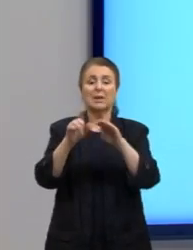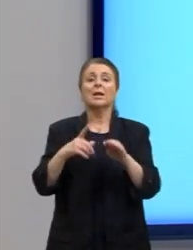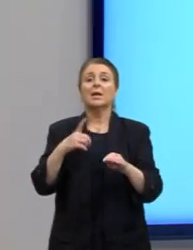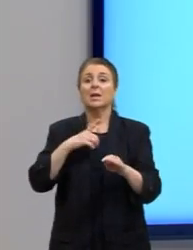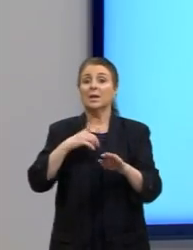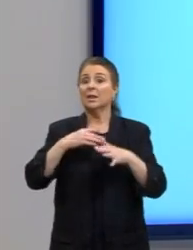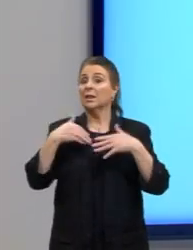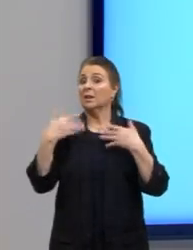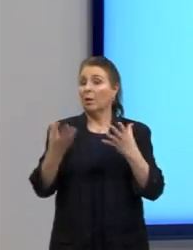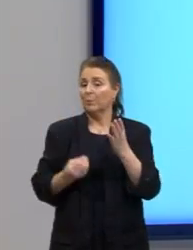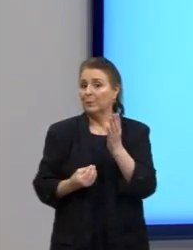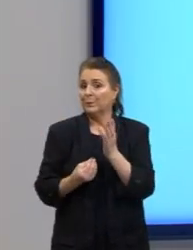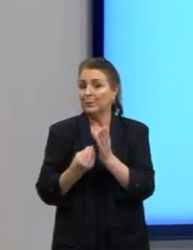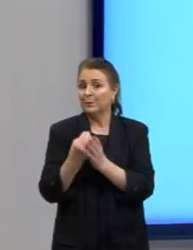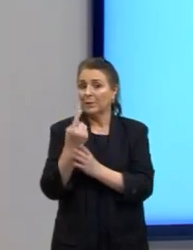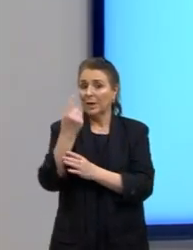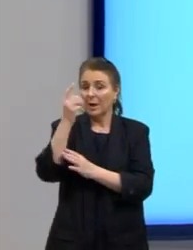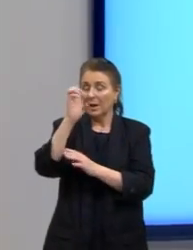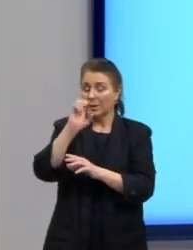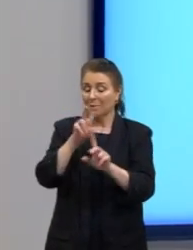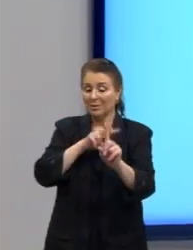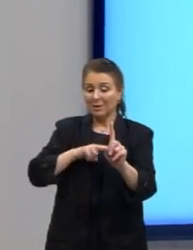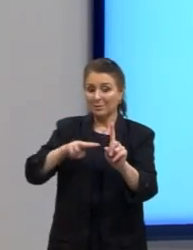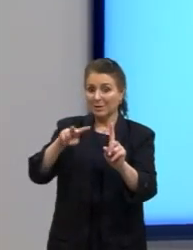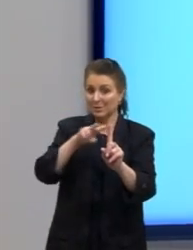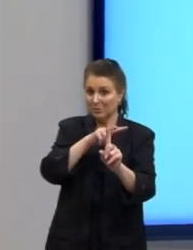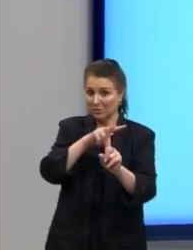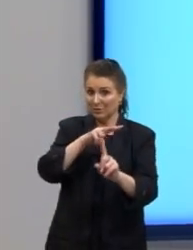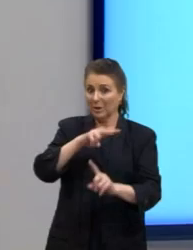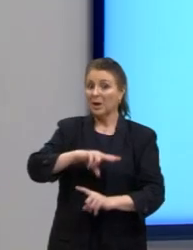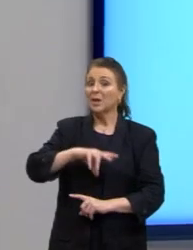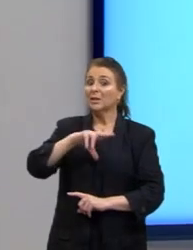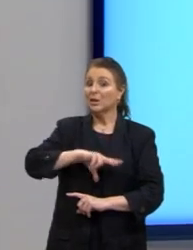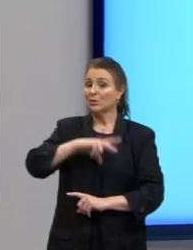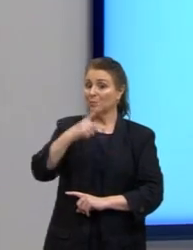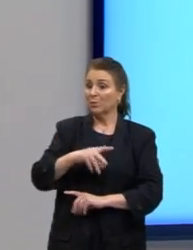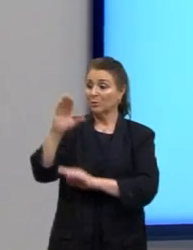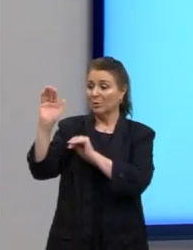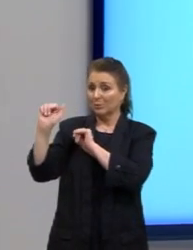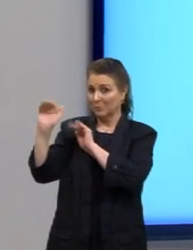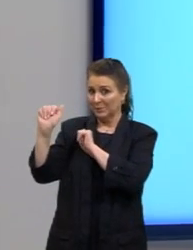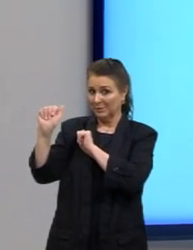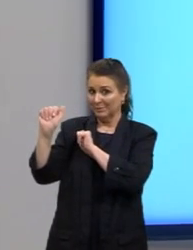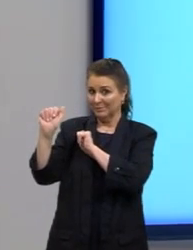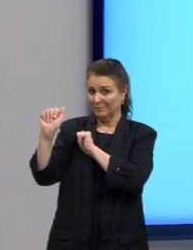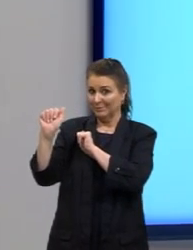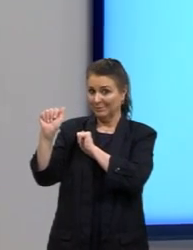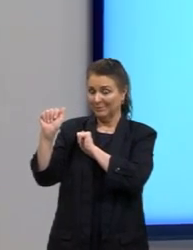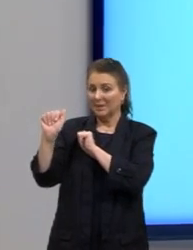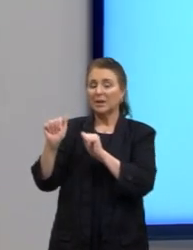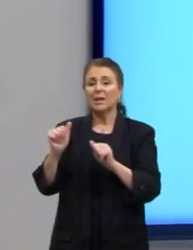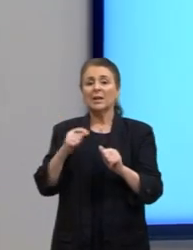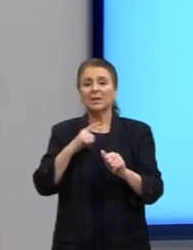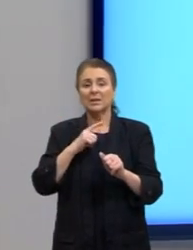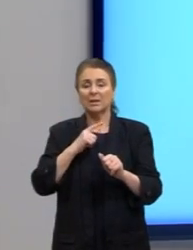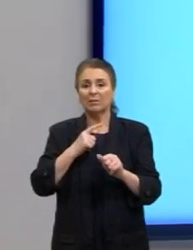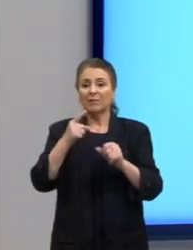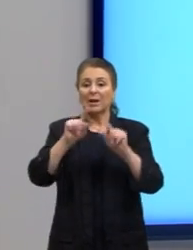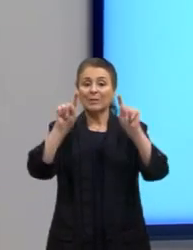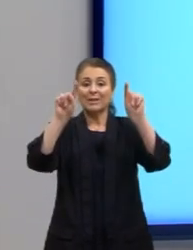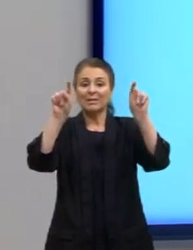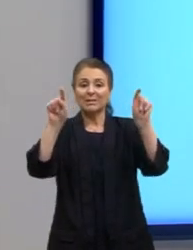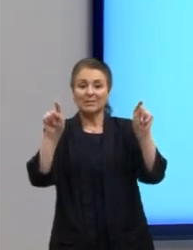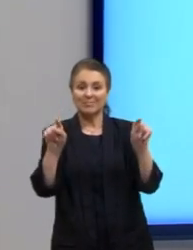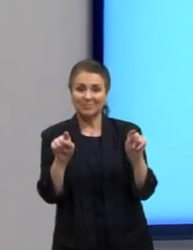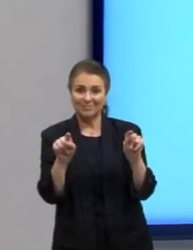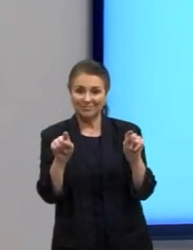-se a perspectiva ibérica entre parênteses aqui porque é uma informação extra para esse contexto então vai ali entre parênteses não